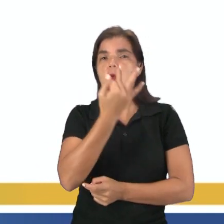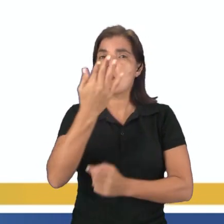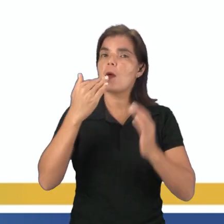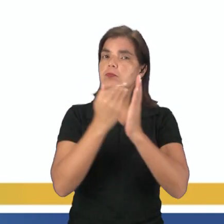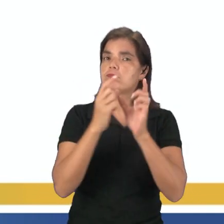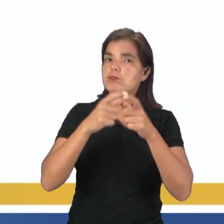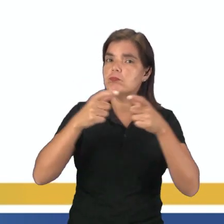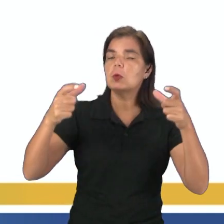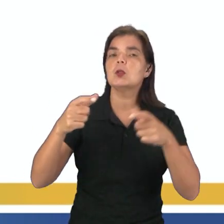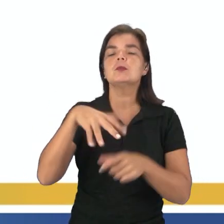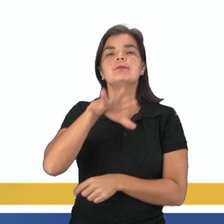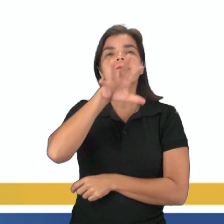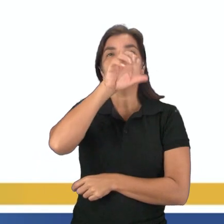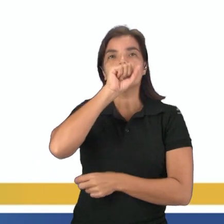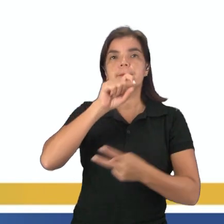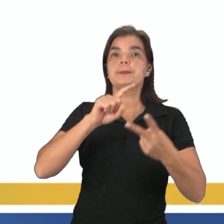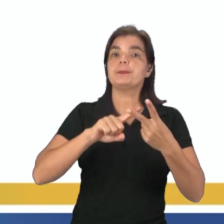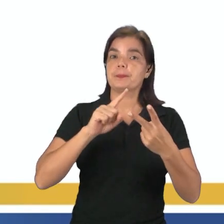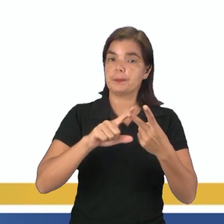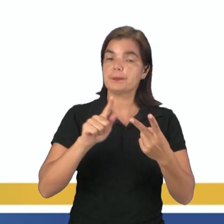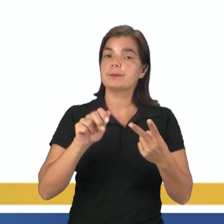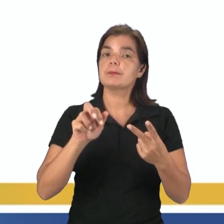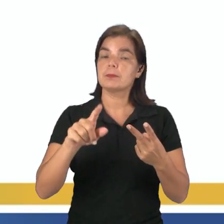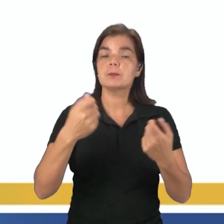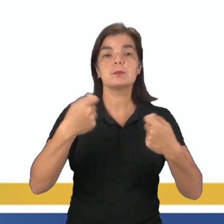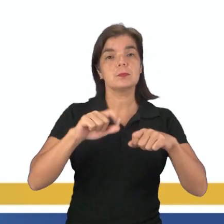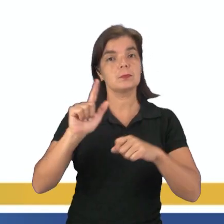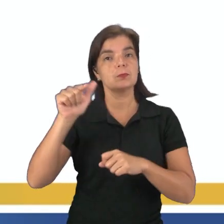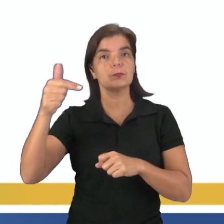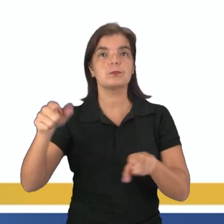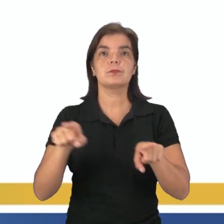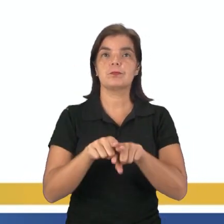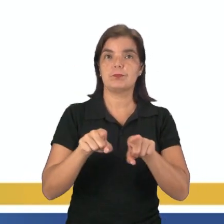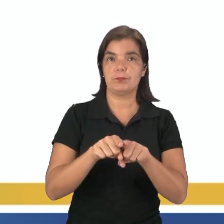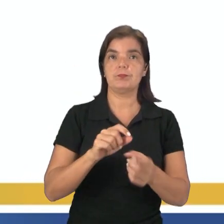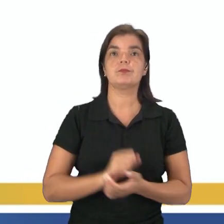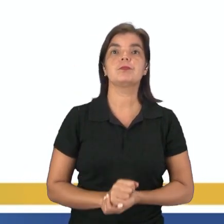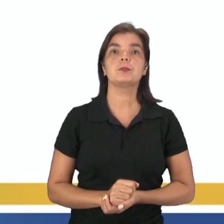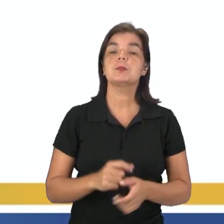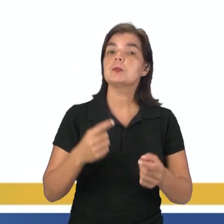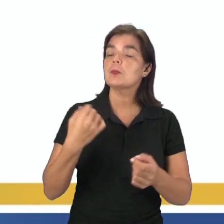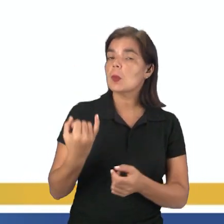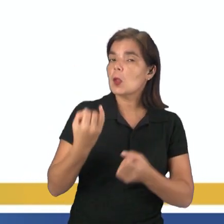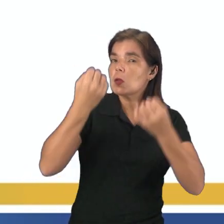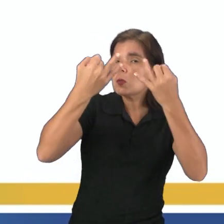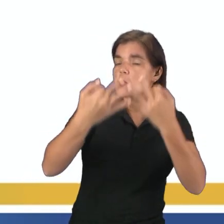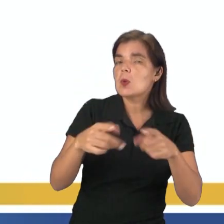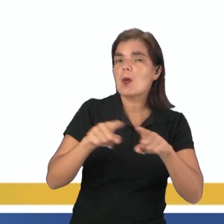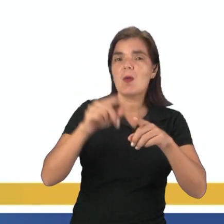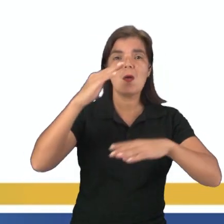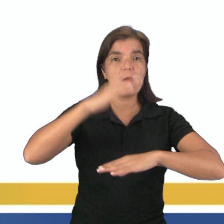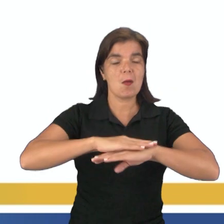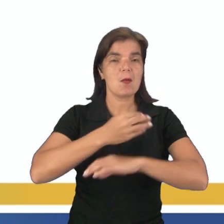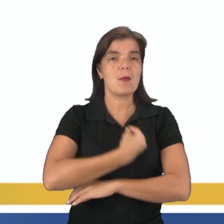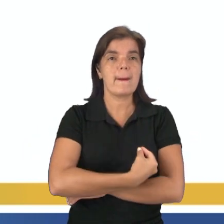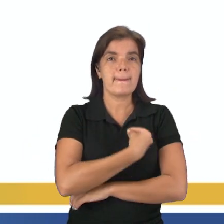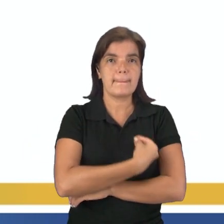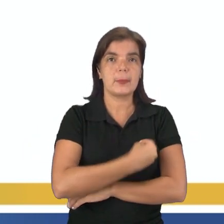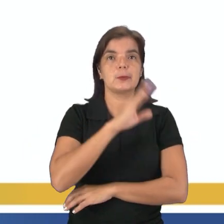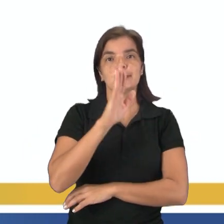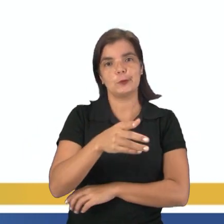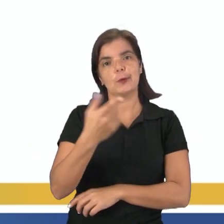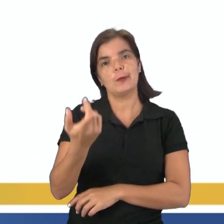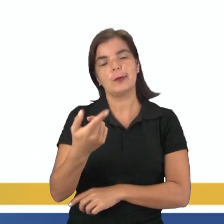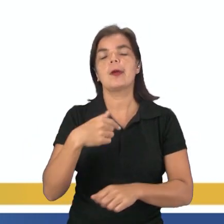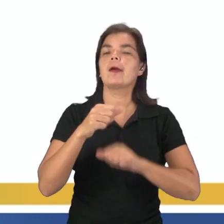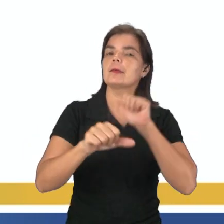maior de oxigênio e dos gases que a gente precisa do que as outras. A troposfera, então, a gente diz que é a camada da vida, já que